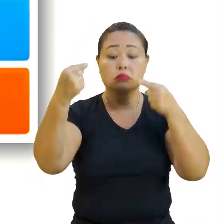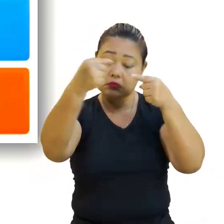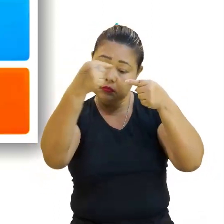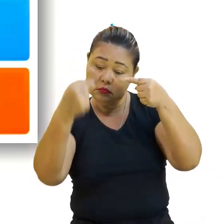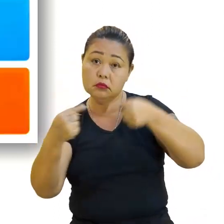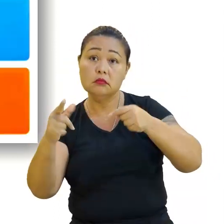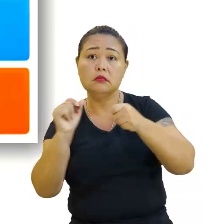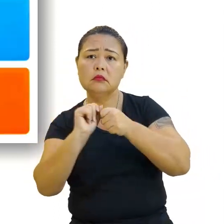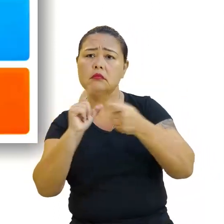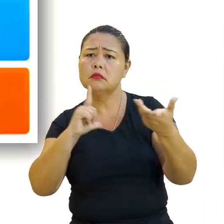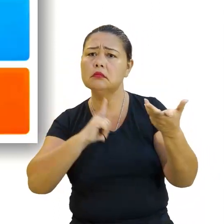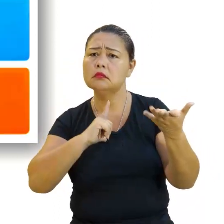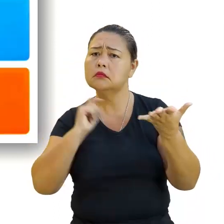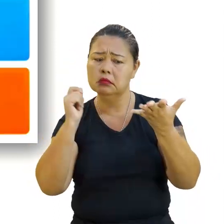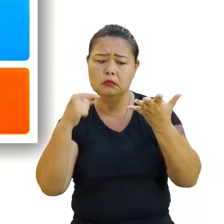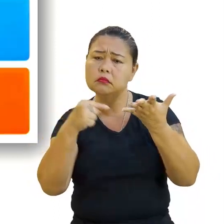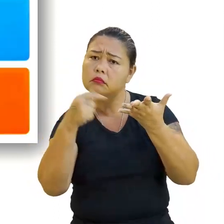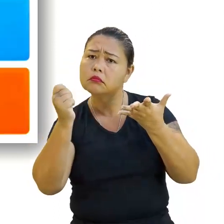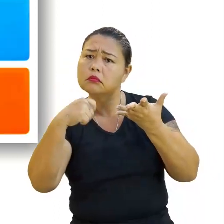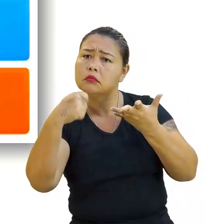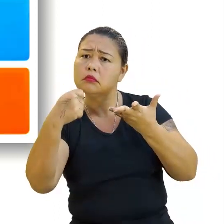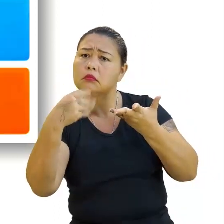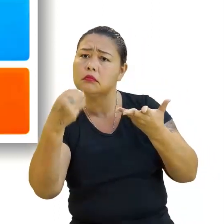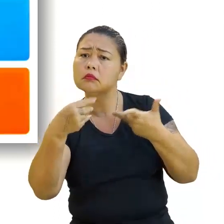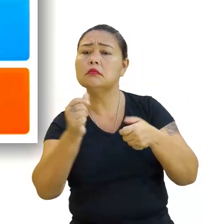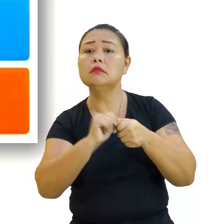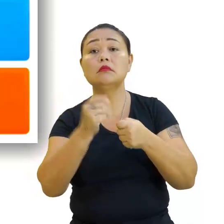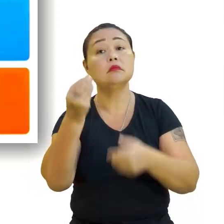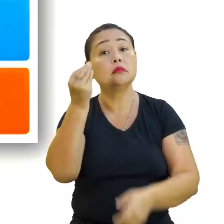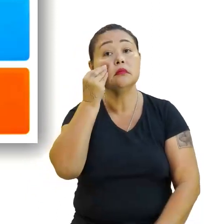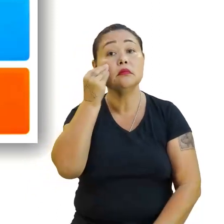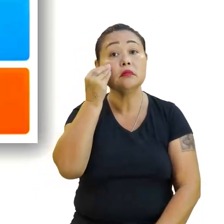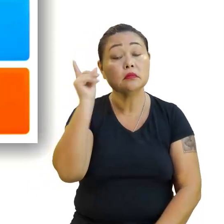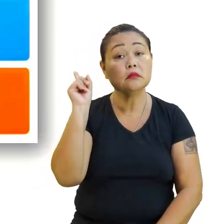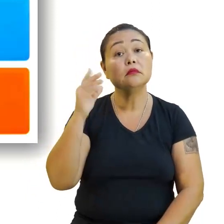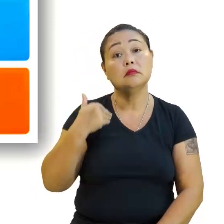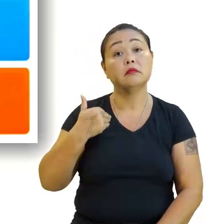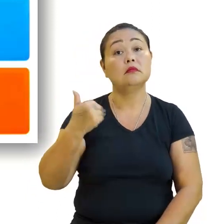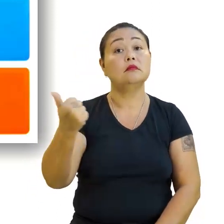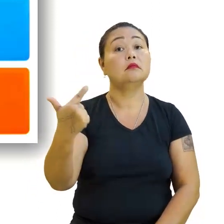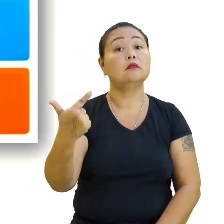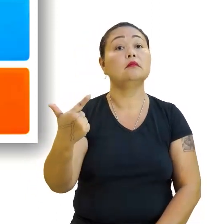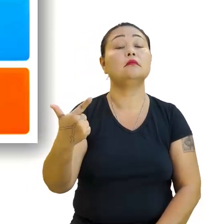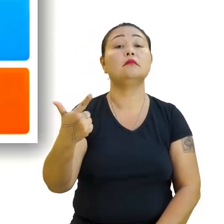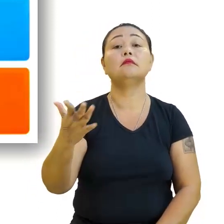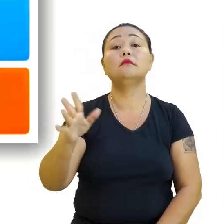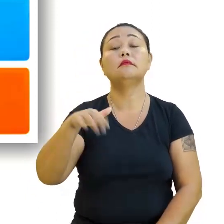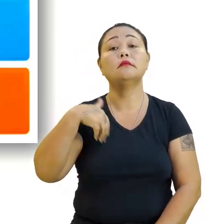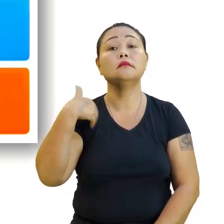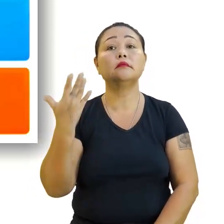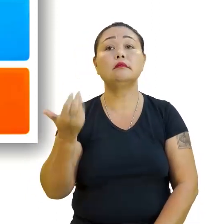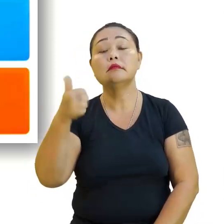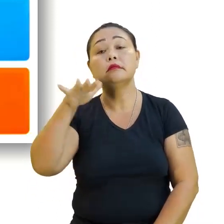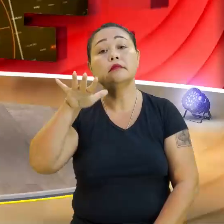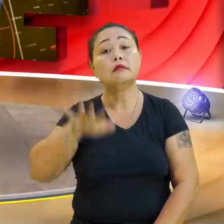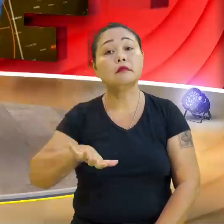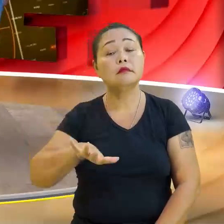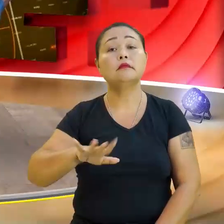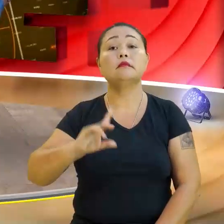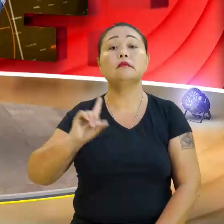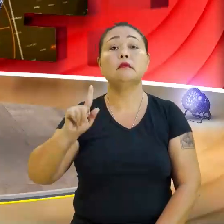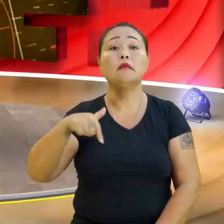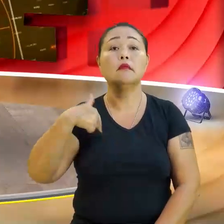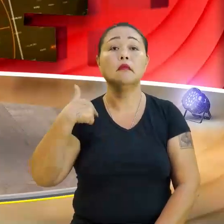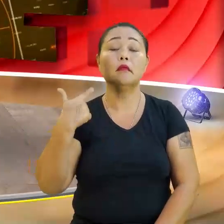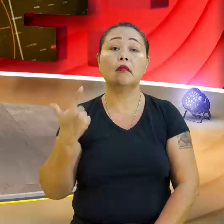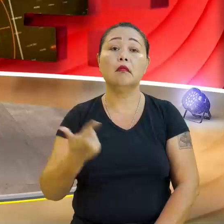Será que tem tantas possibilidades assim, né? Vamos ver? Já começa no 12, né? Isso mesmo. Então, gente, ficamos por aqui por enquanto, né? A